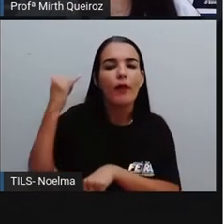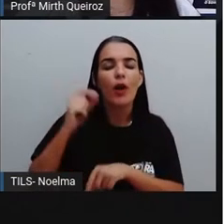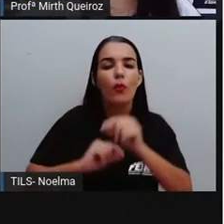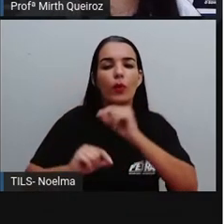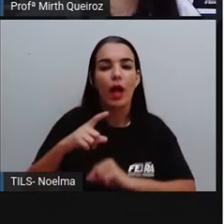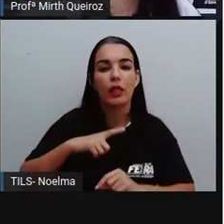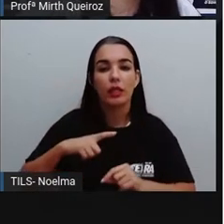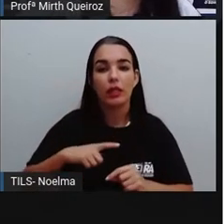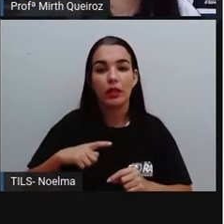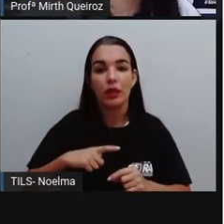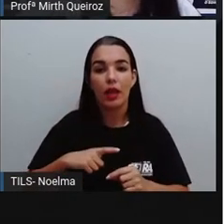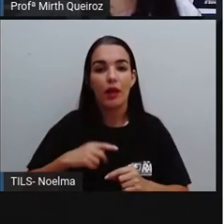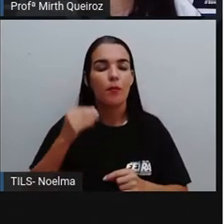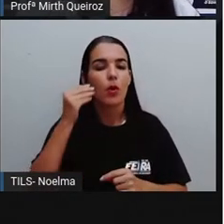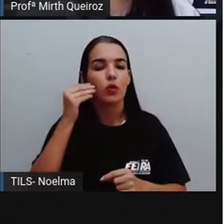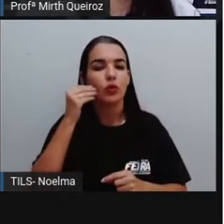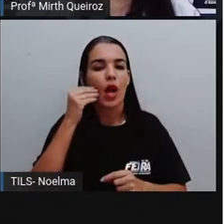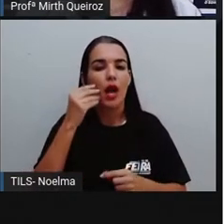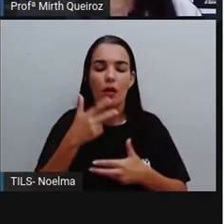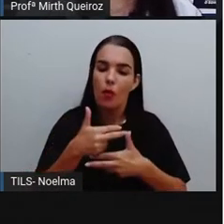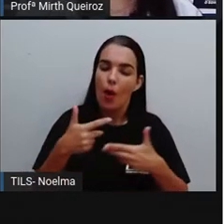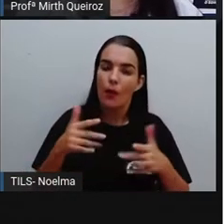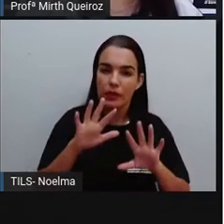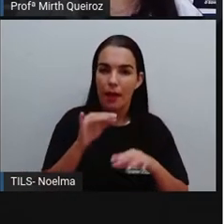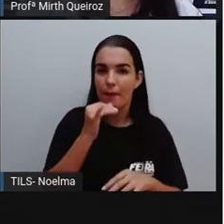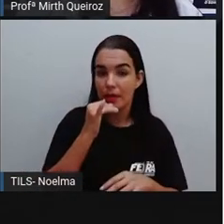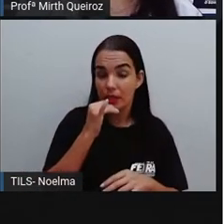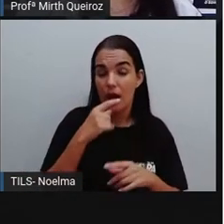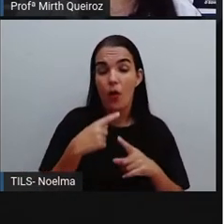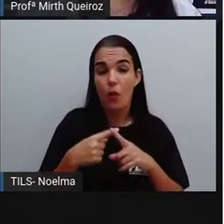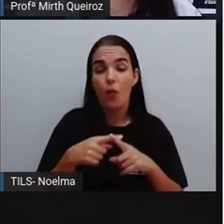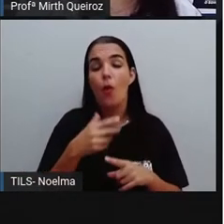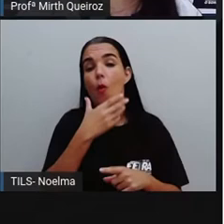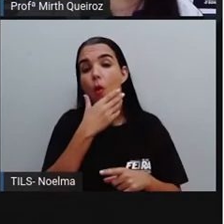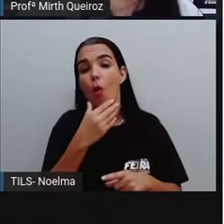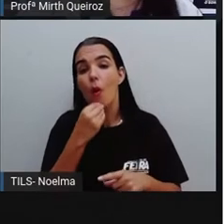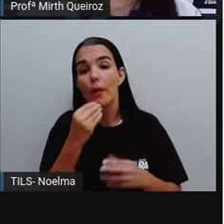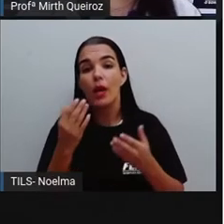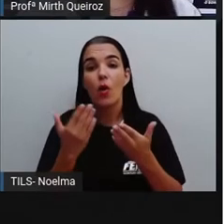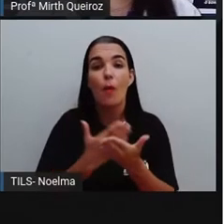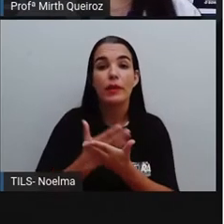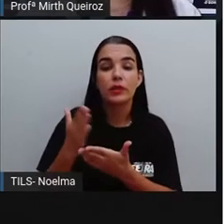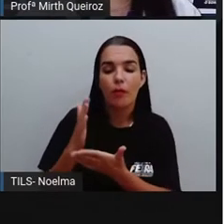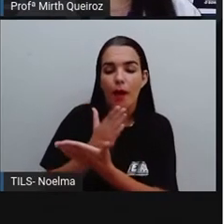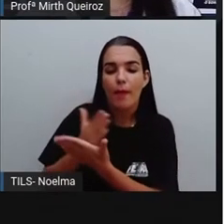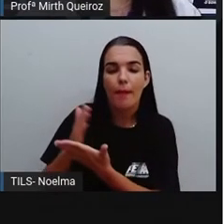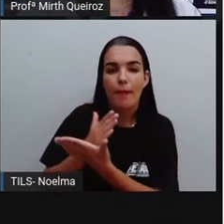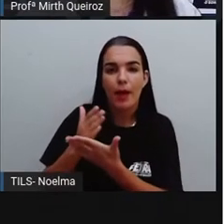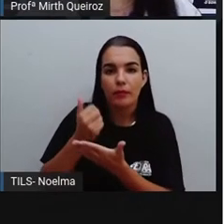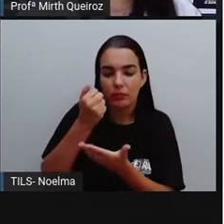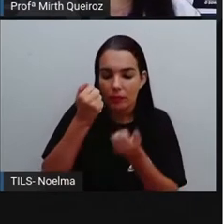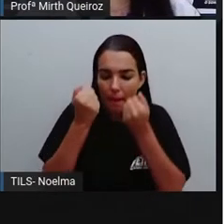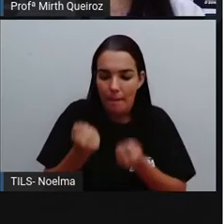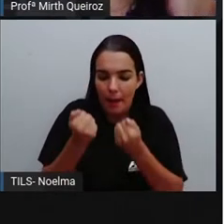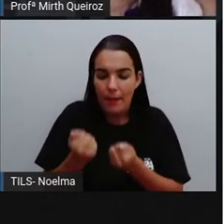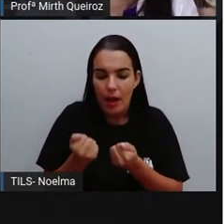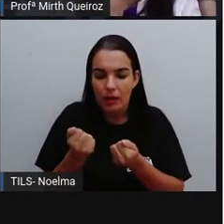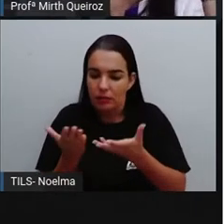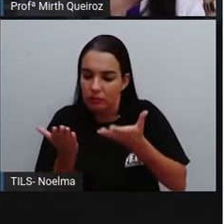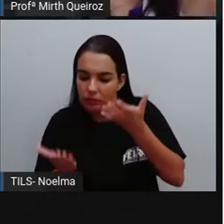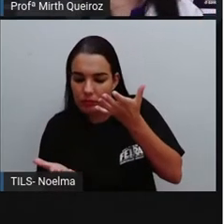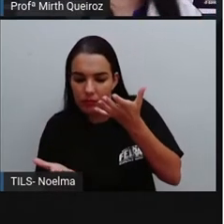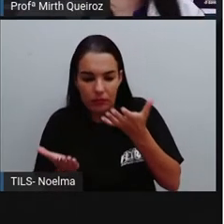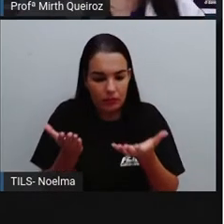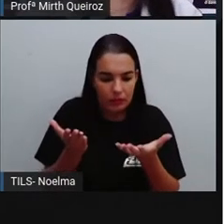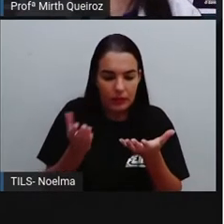correspondia a determinado produto. Assim, o homem começou a dividir e pesar o metal na hora de fechar o negócio. Por